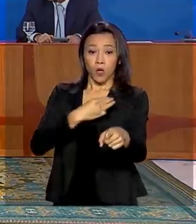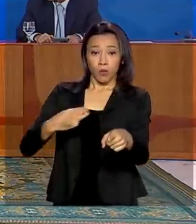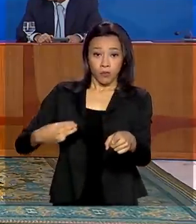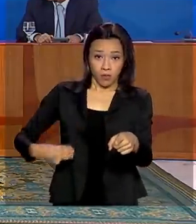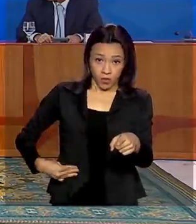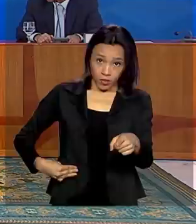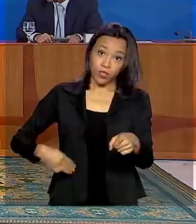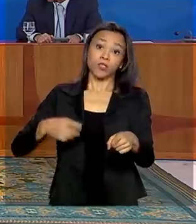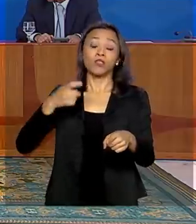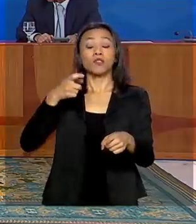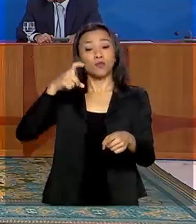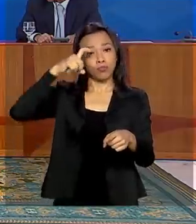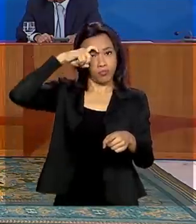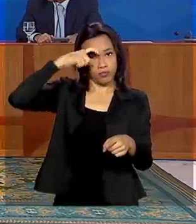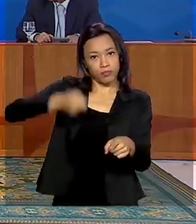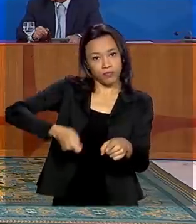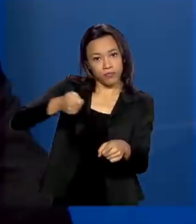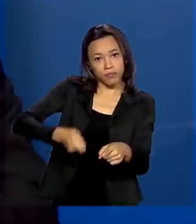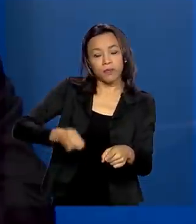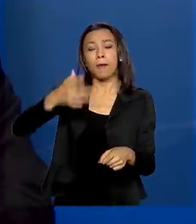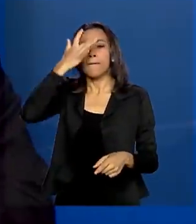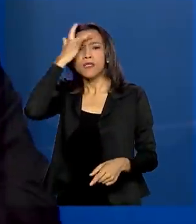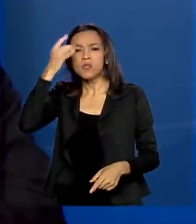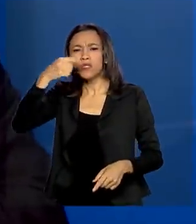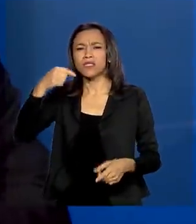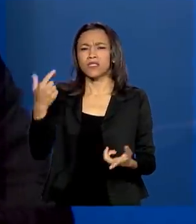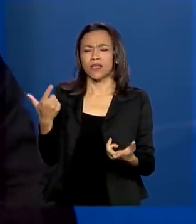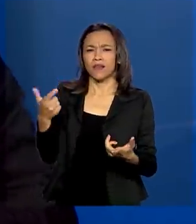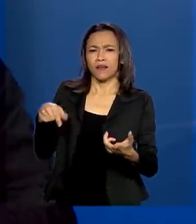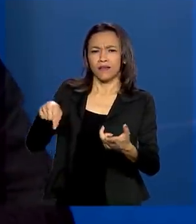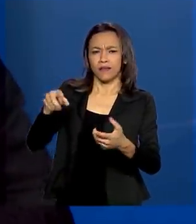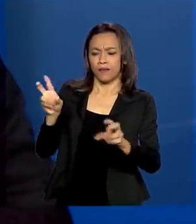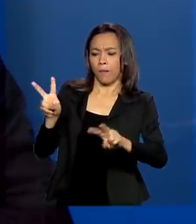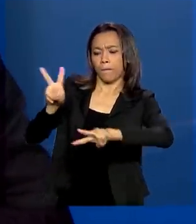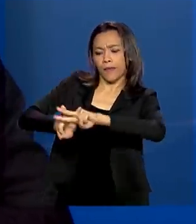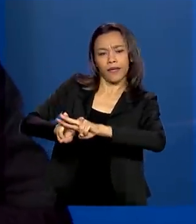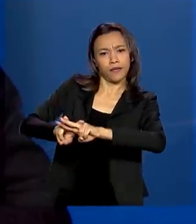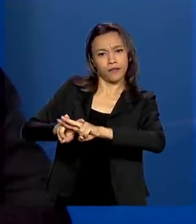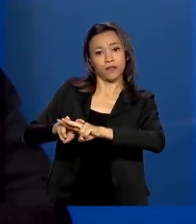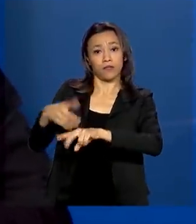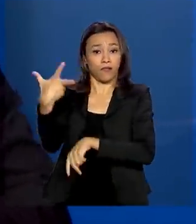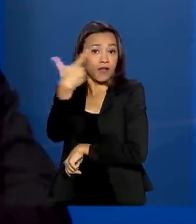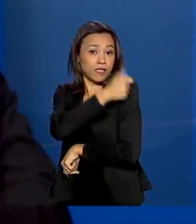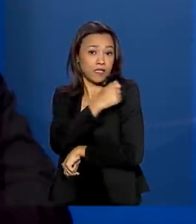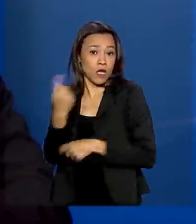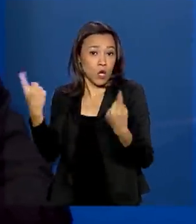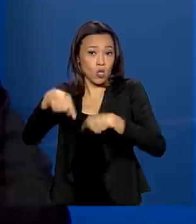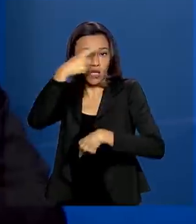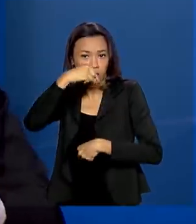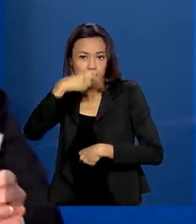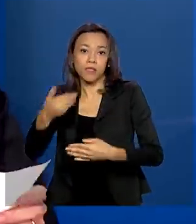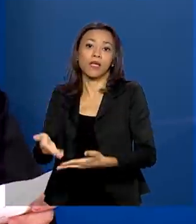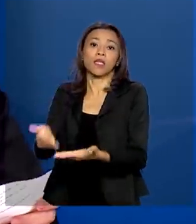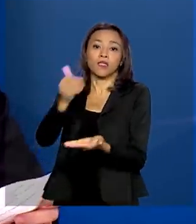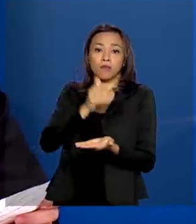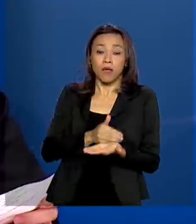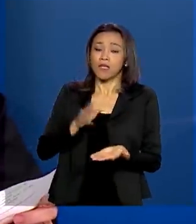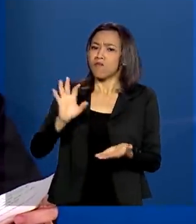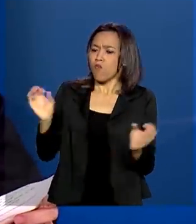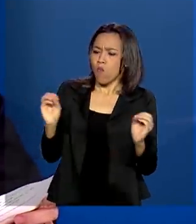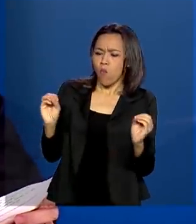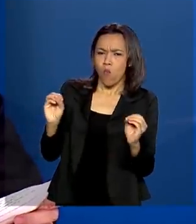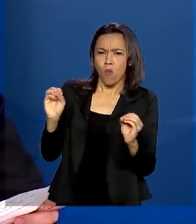vacina contra a gripe em agentes penitenciários e presos deve ser antecipada. Segundo ele, nenhum caso de covid-19 foi